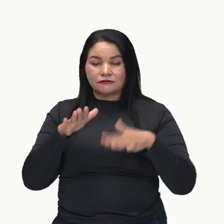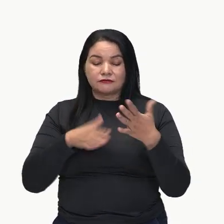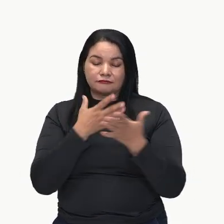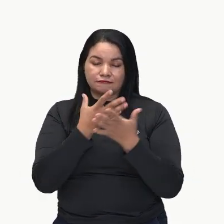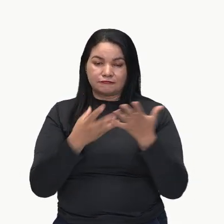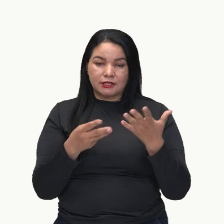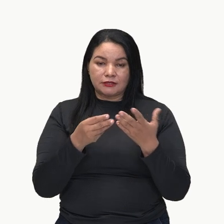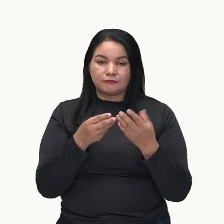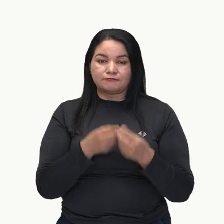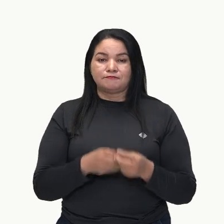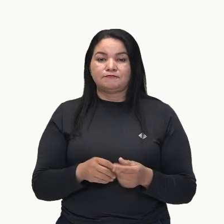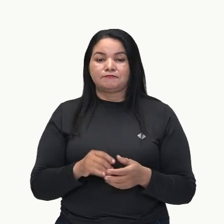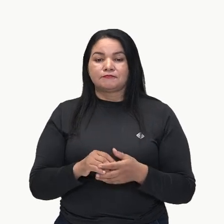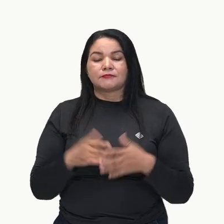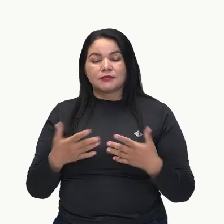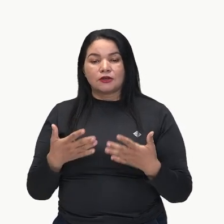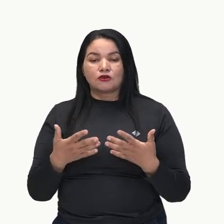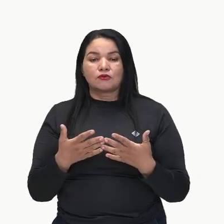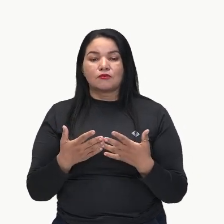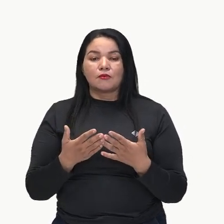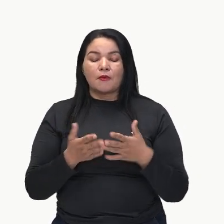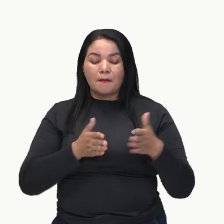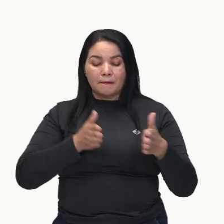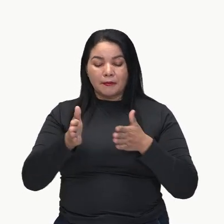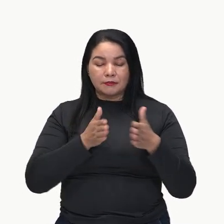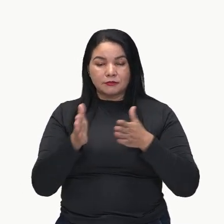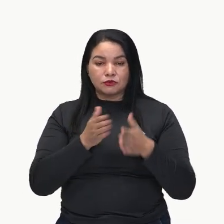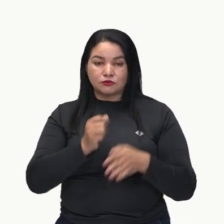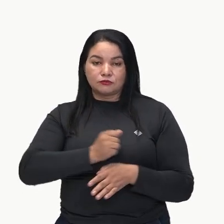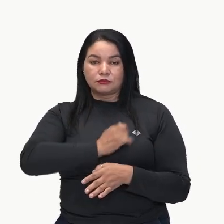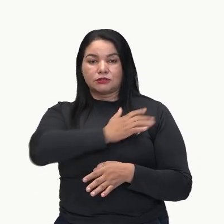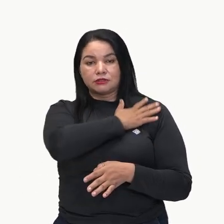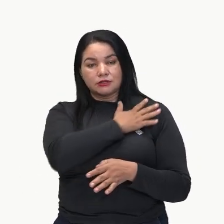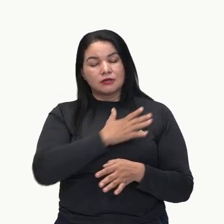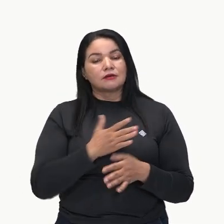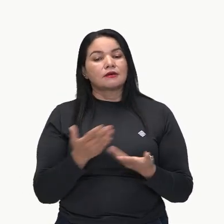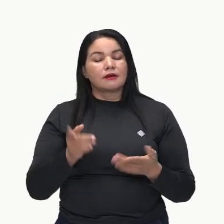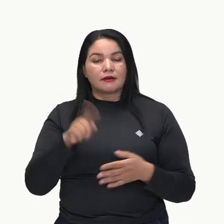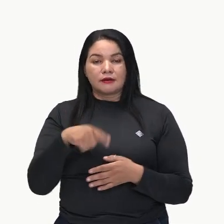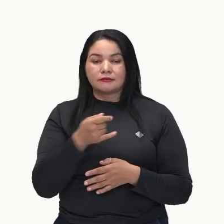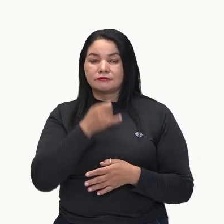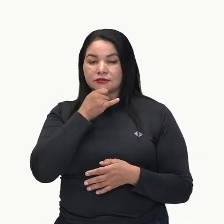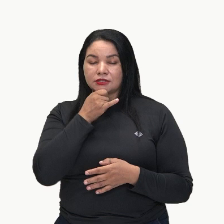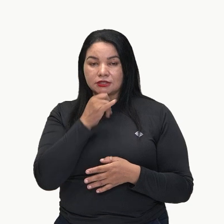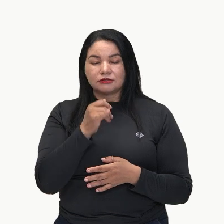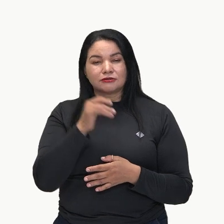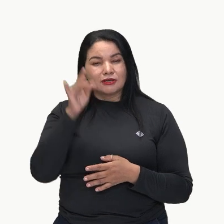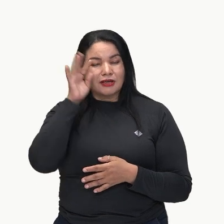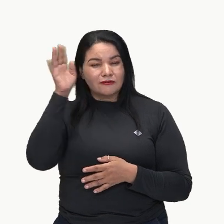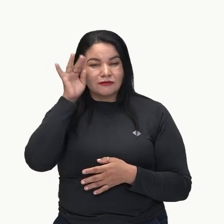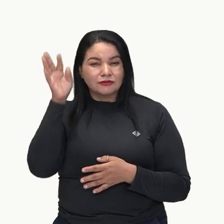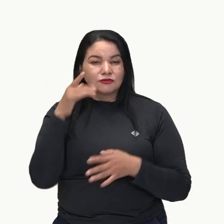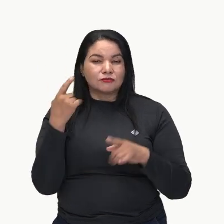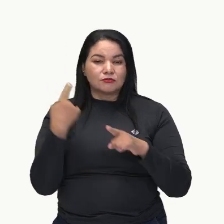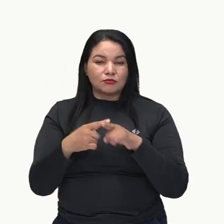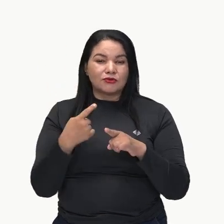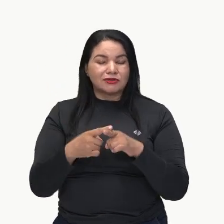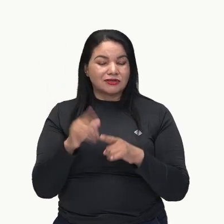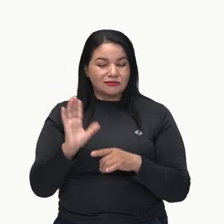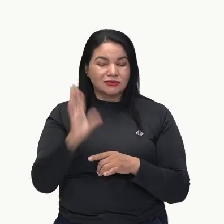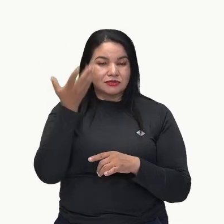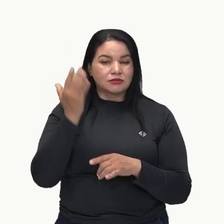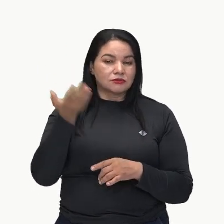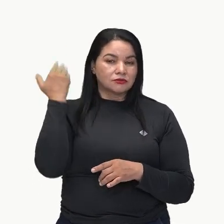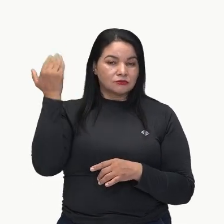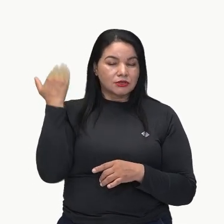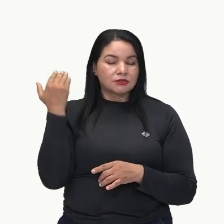ocorreu durante o período militar e é algo triste, se formos pensar, em relação ao que ocorreu com esses povos.